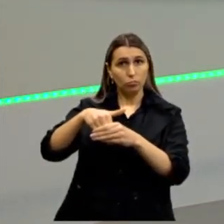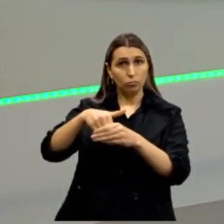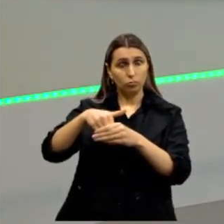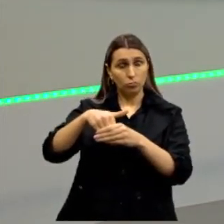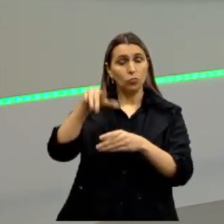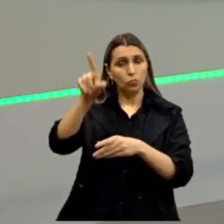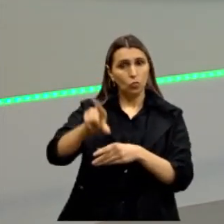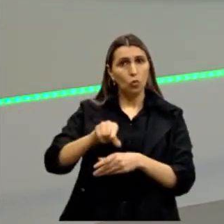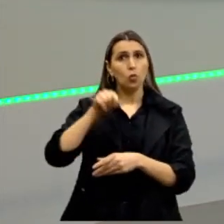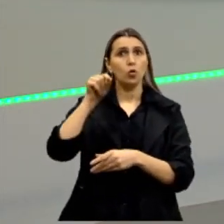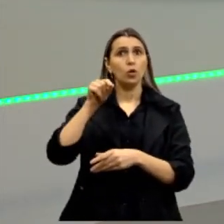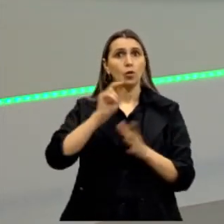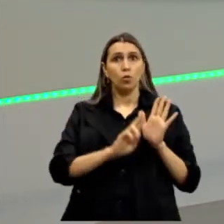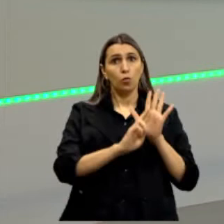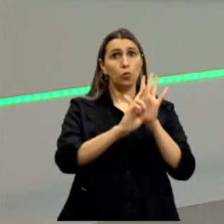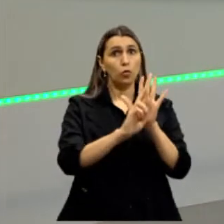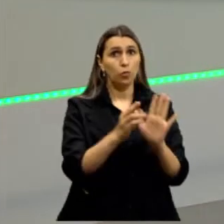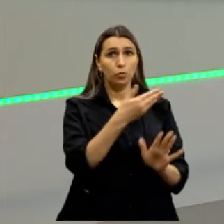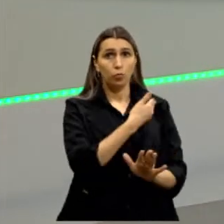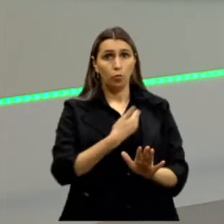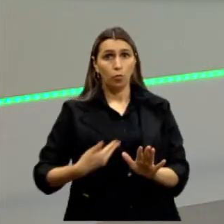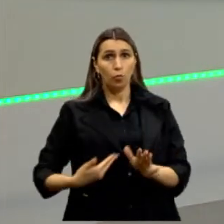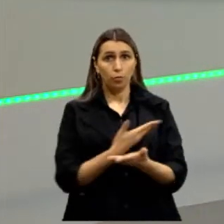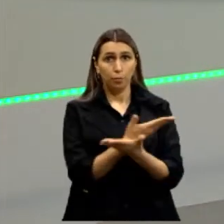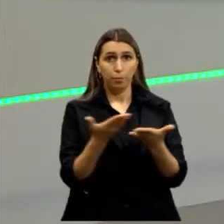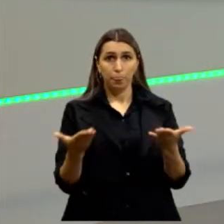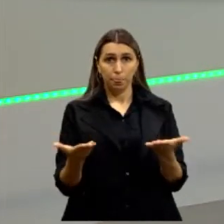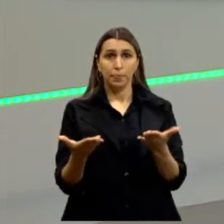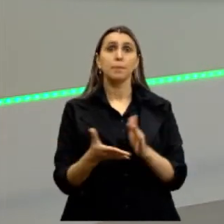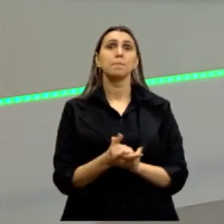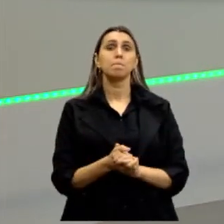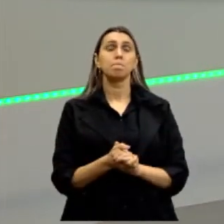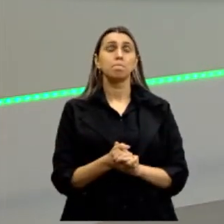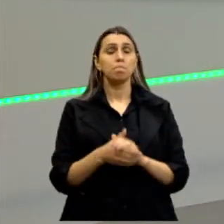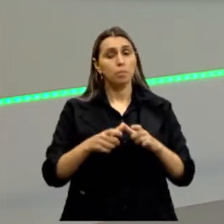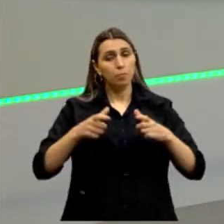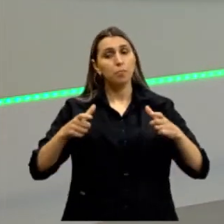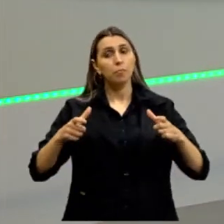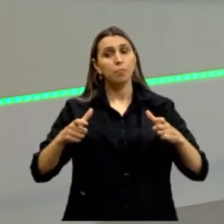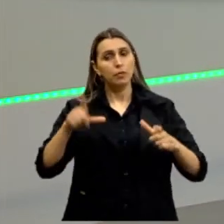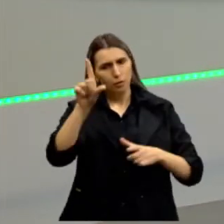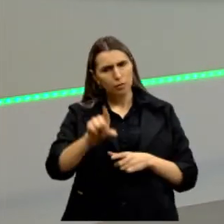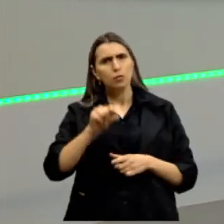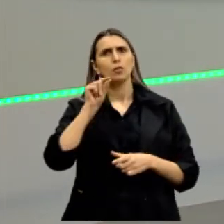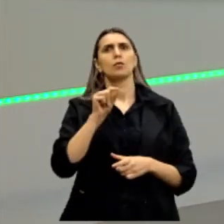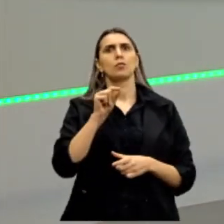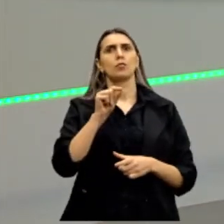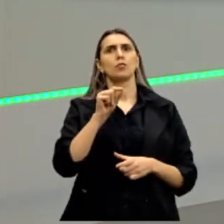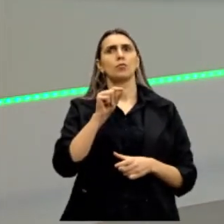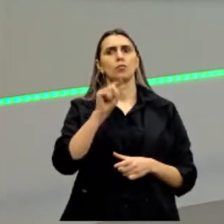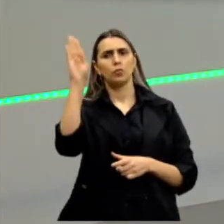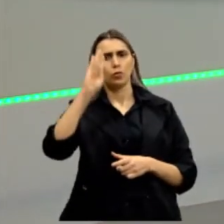vamos escolher o nosso representante. Então, a maioria decide. No Brasil, existe uma questão de